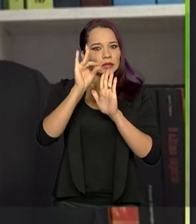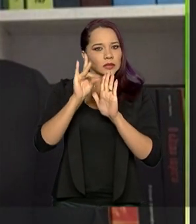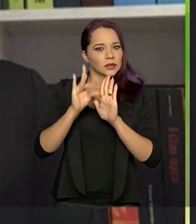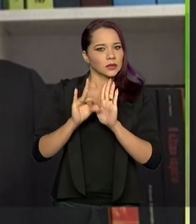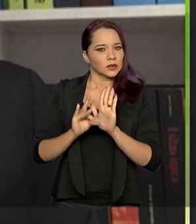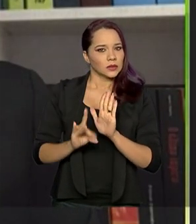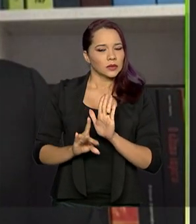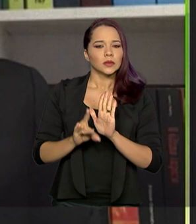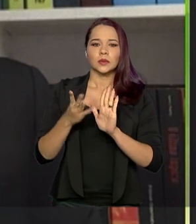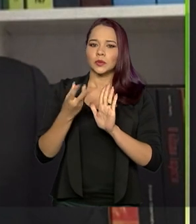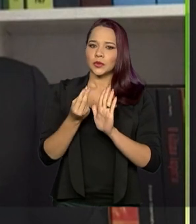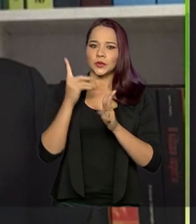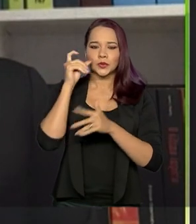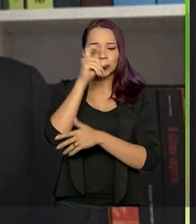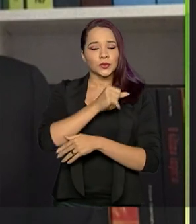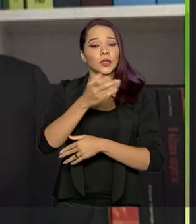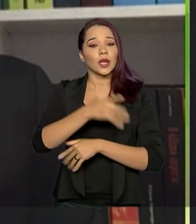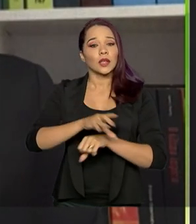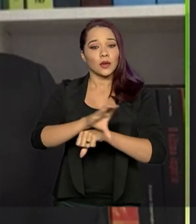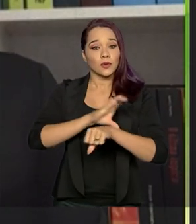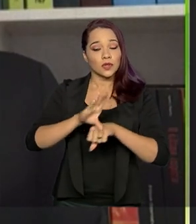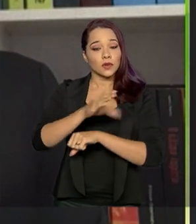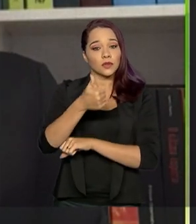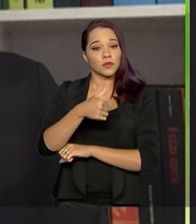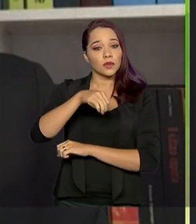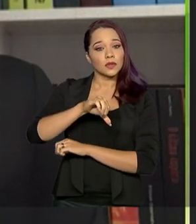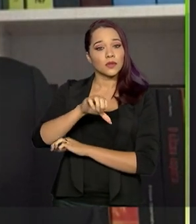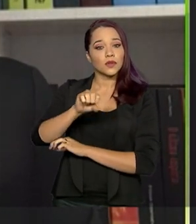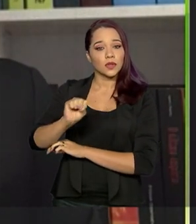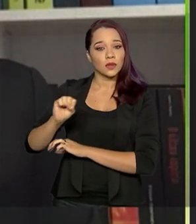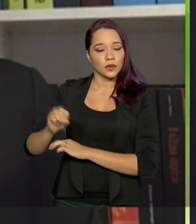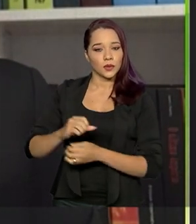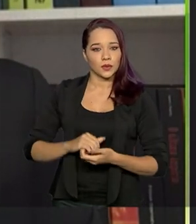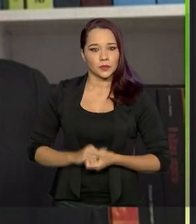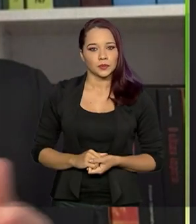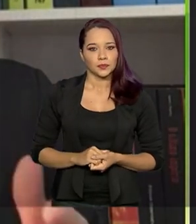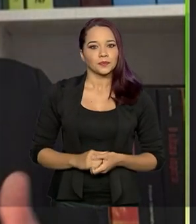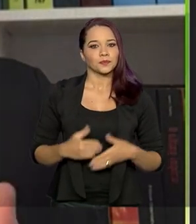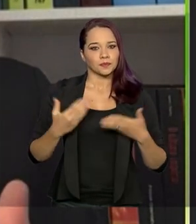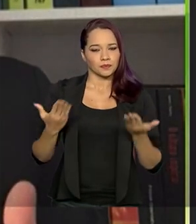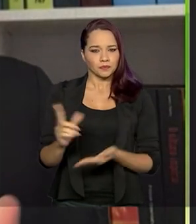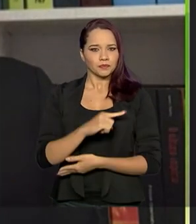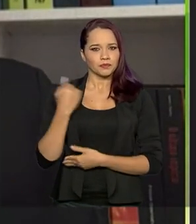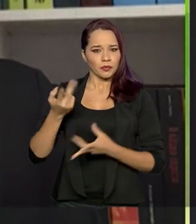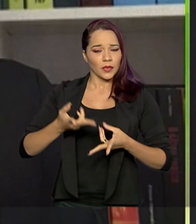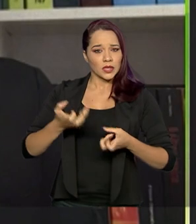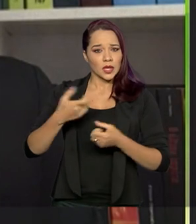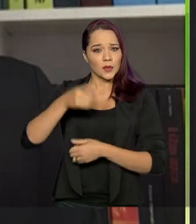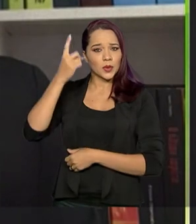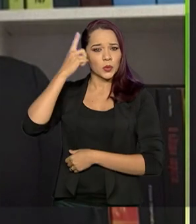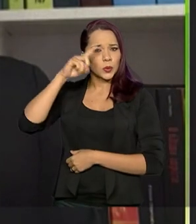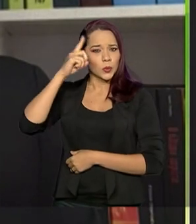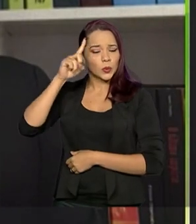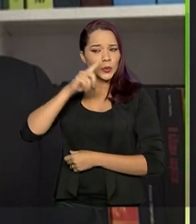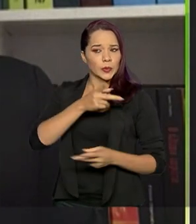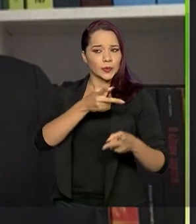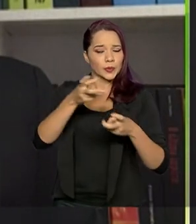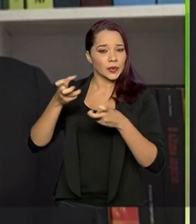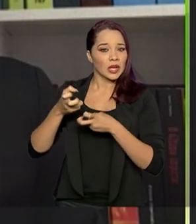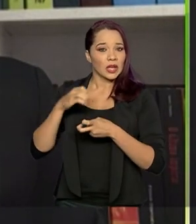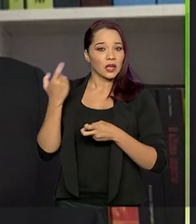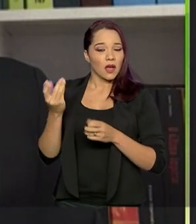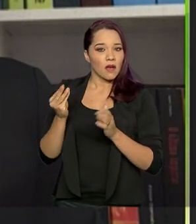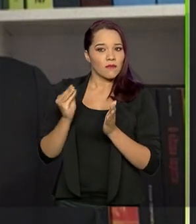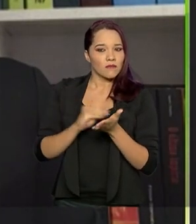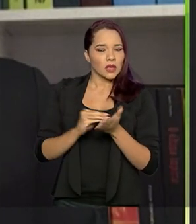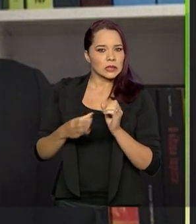fruto da Constituição de 88. E a gente vê no dia a dia que a insegurança